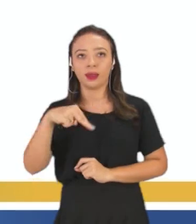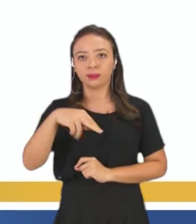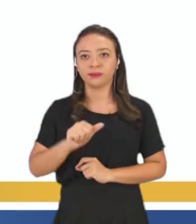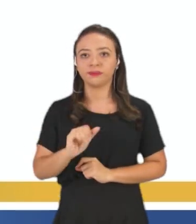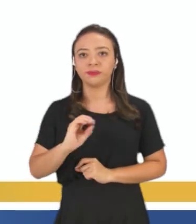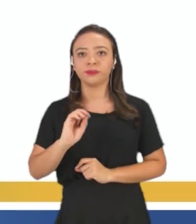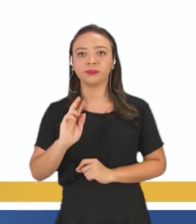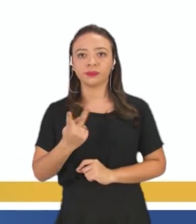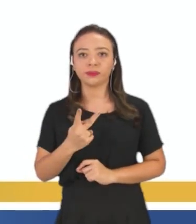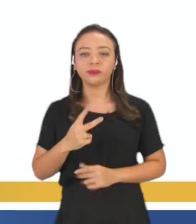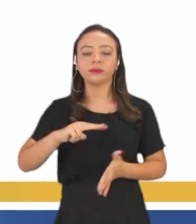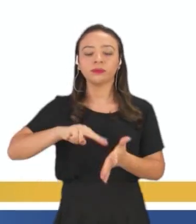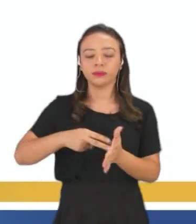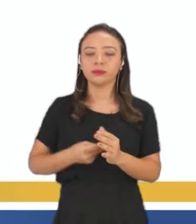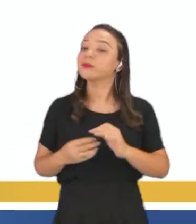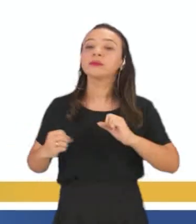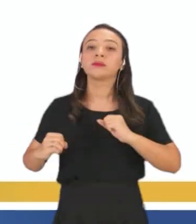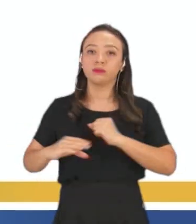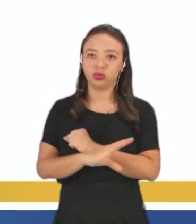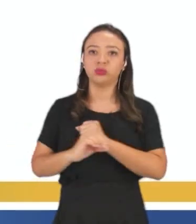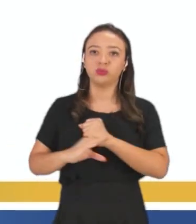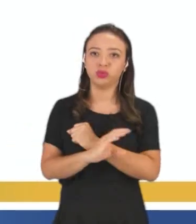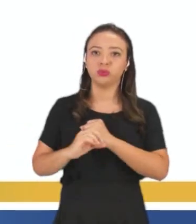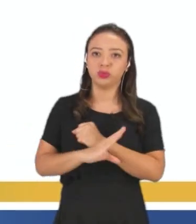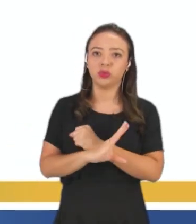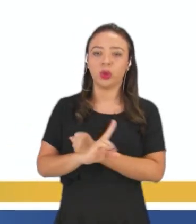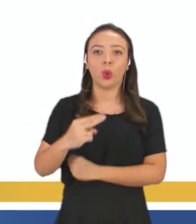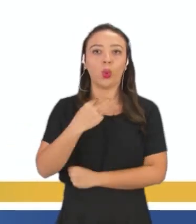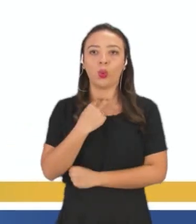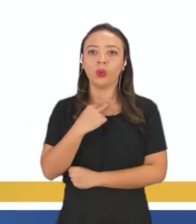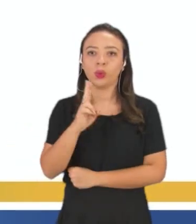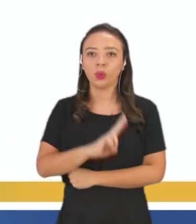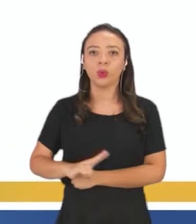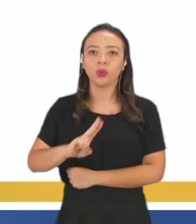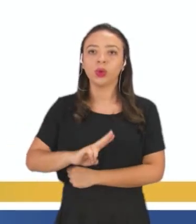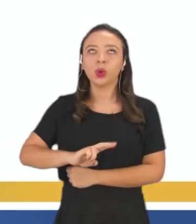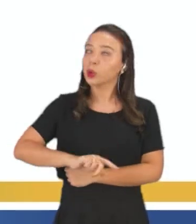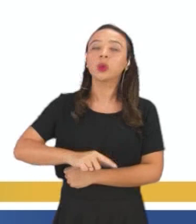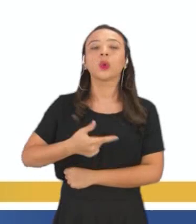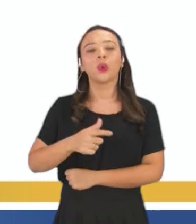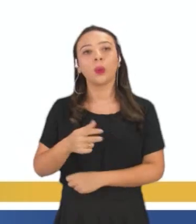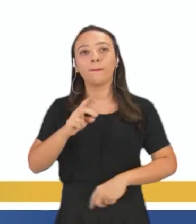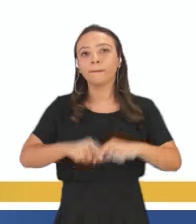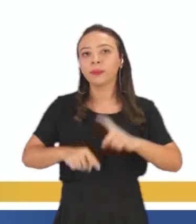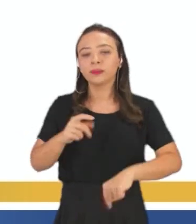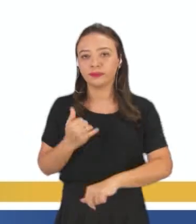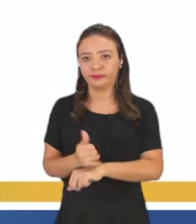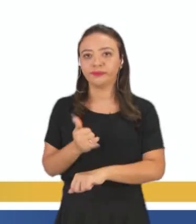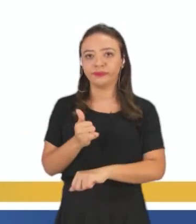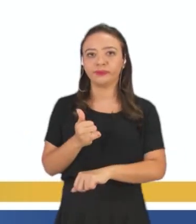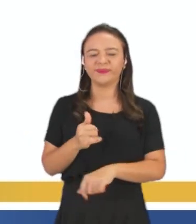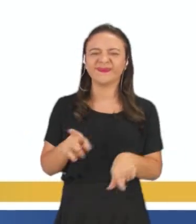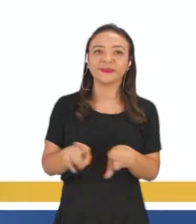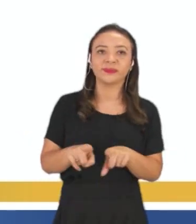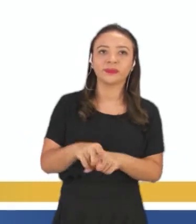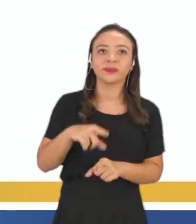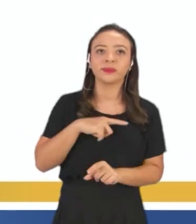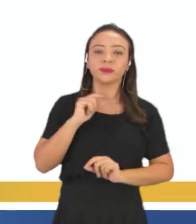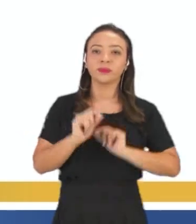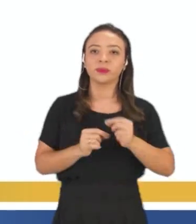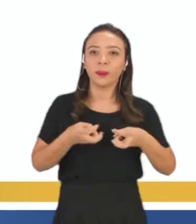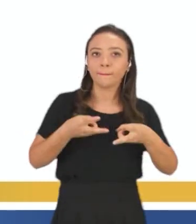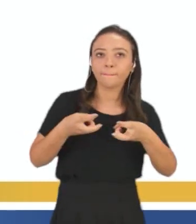uma reação exotérmica, libera calor, então você não pode estar utilizando material de metal, ok? Aqui a gente também pode estar